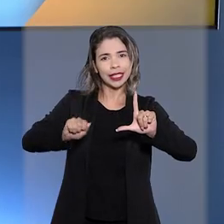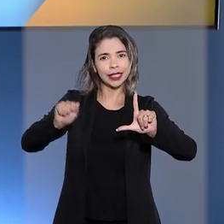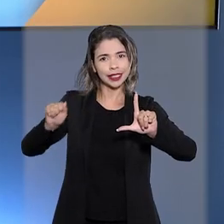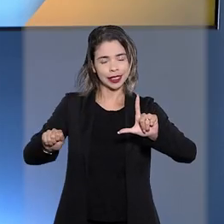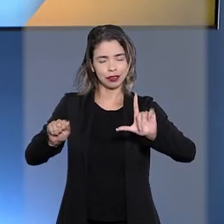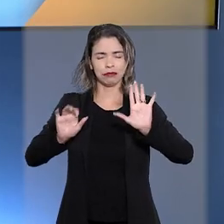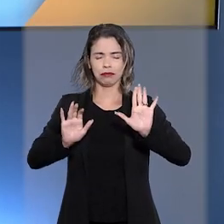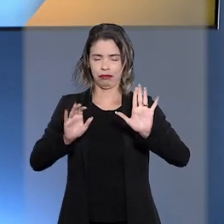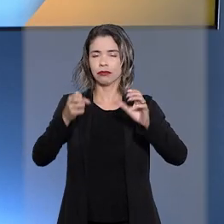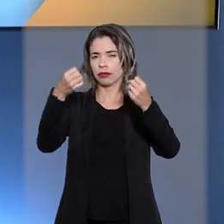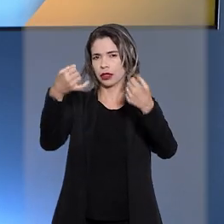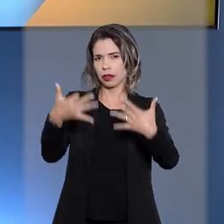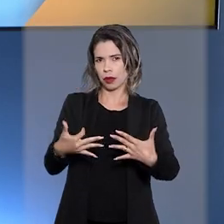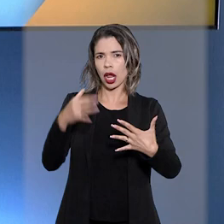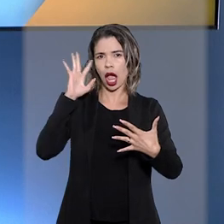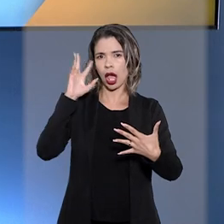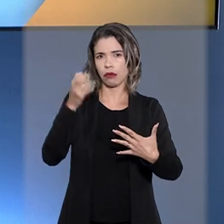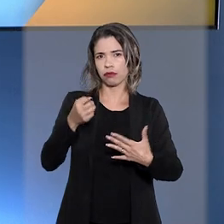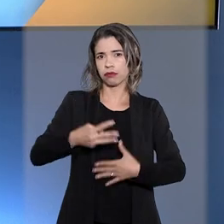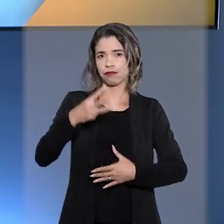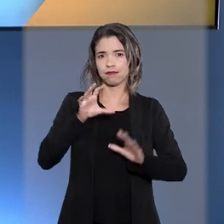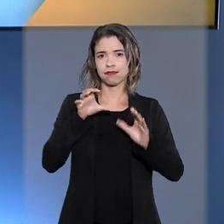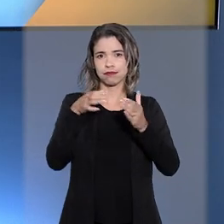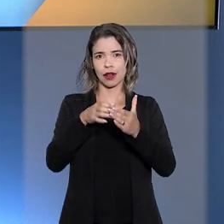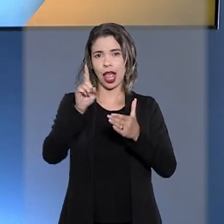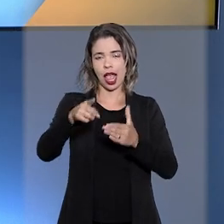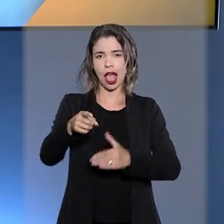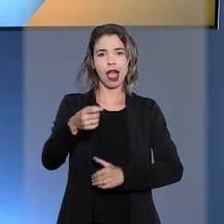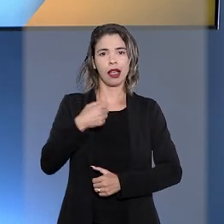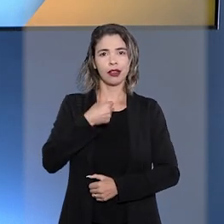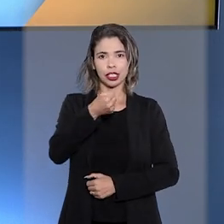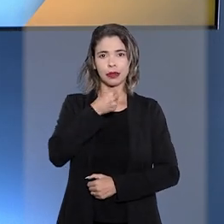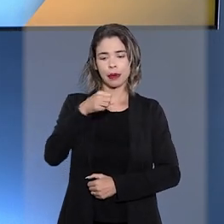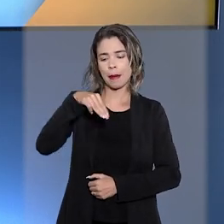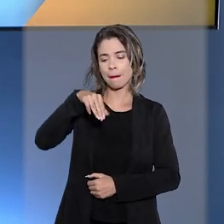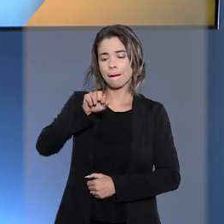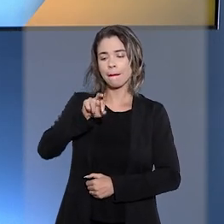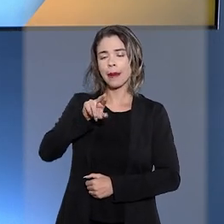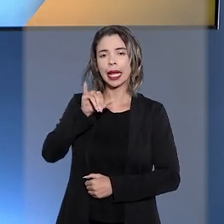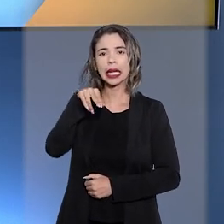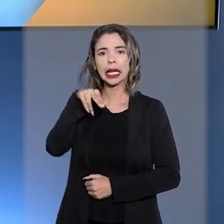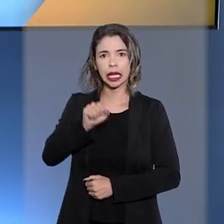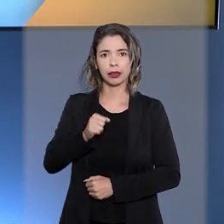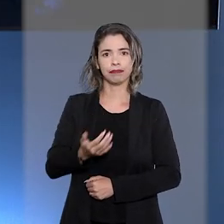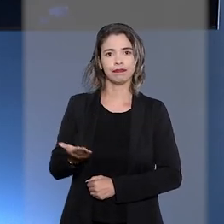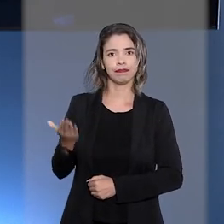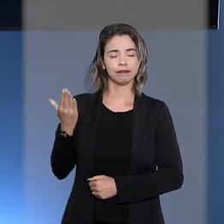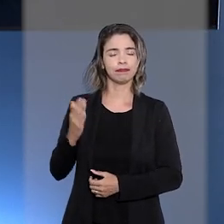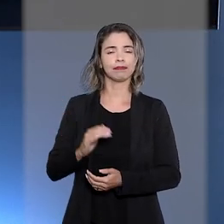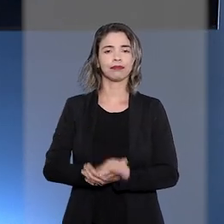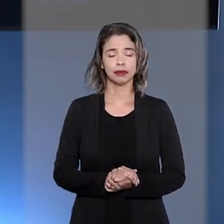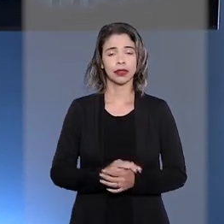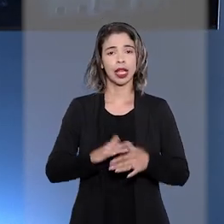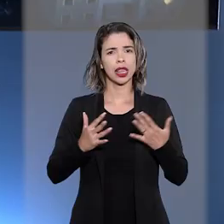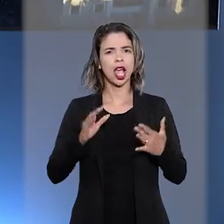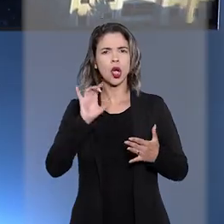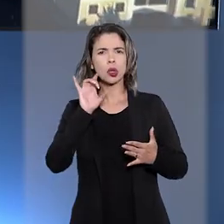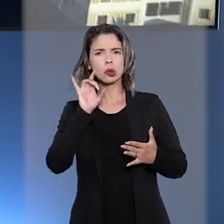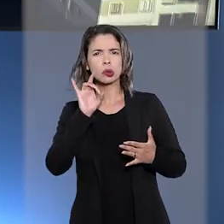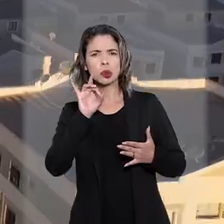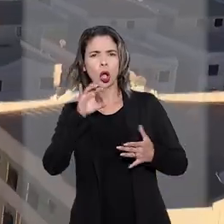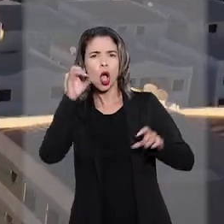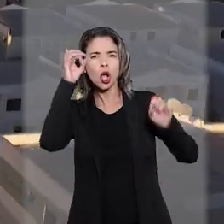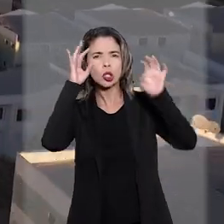Quem traz mais informações sobre a decisão da terceira turma é a repórter Marina Campos. Não basta apenas